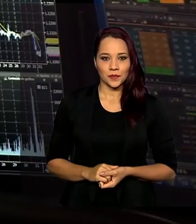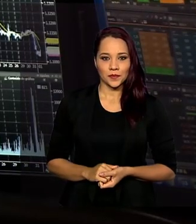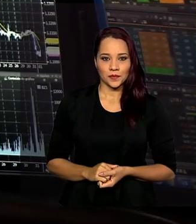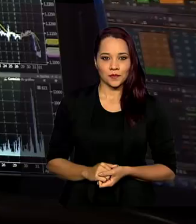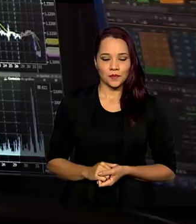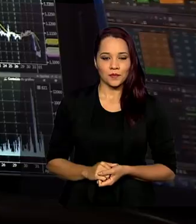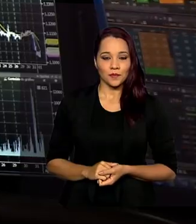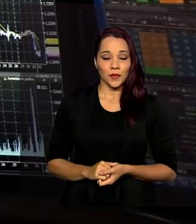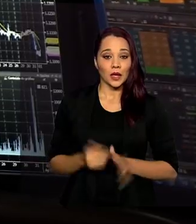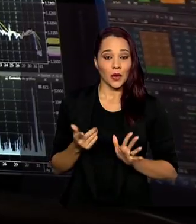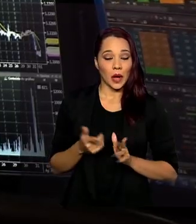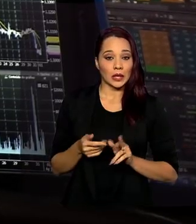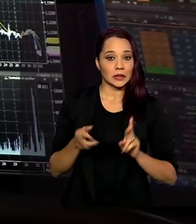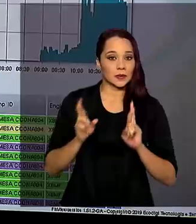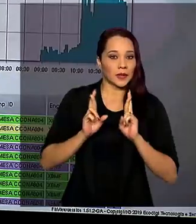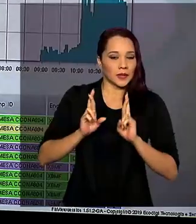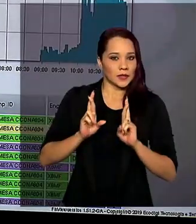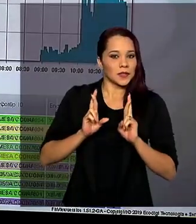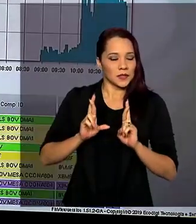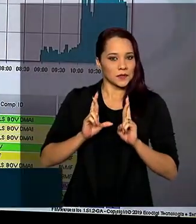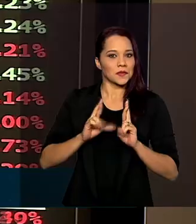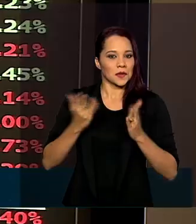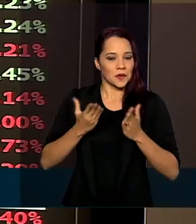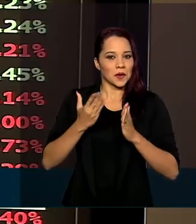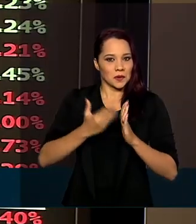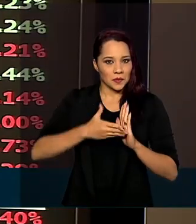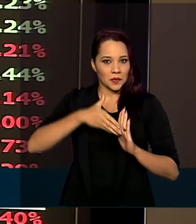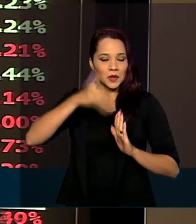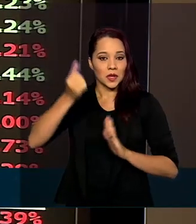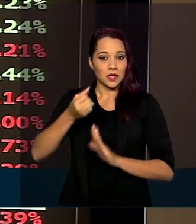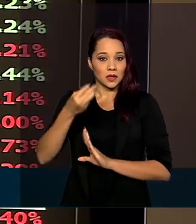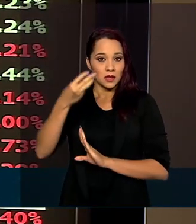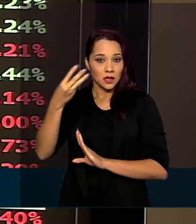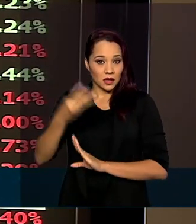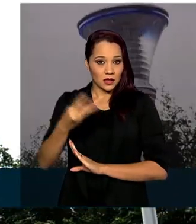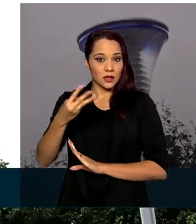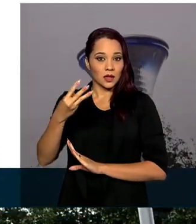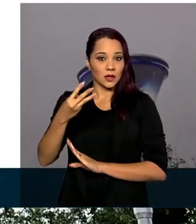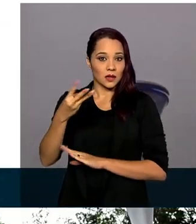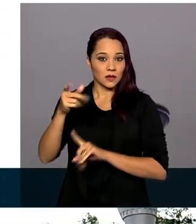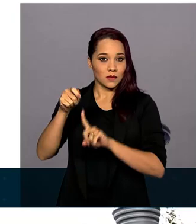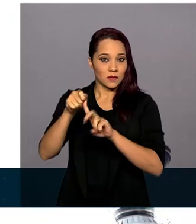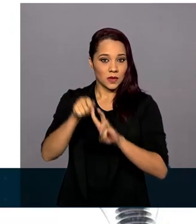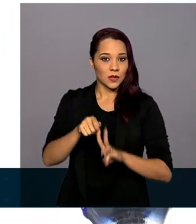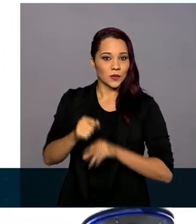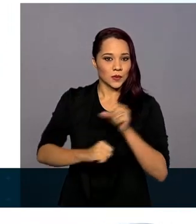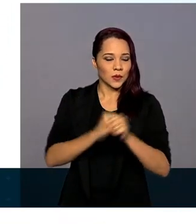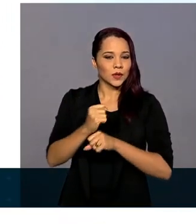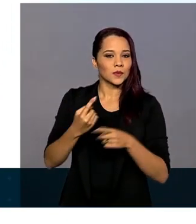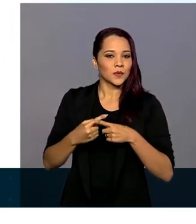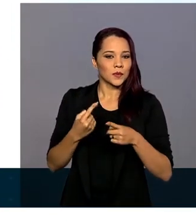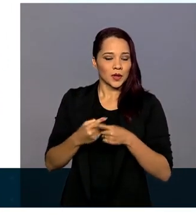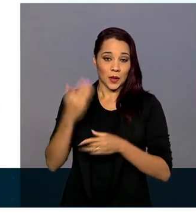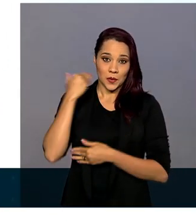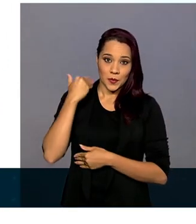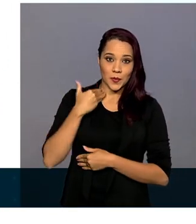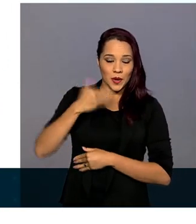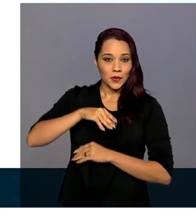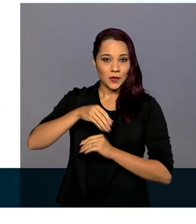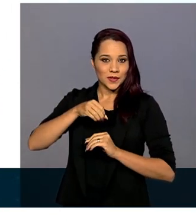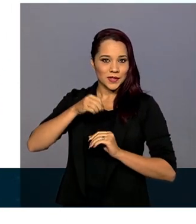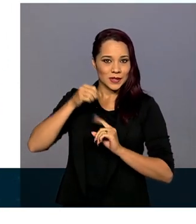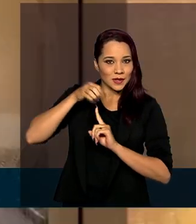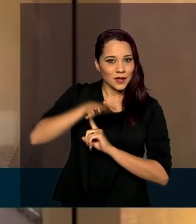As perspectivas são mais favoráveis para o terceiro trimestre do ano. E isso porque, segundo o Banco Central,